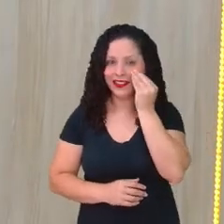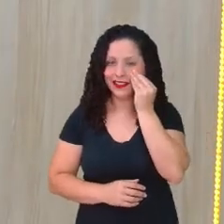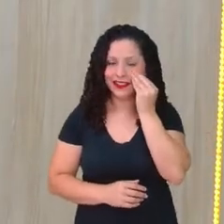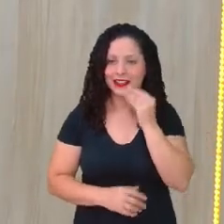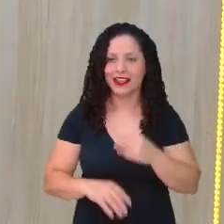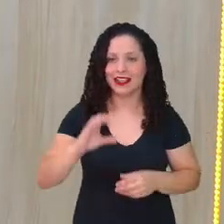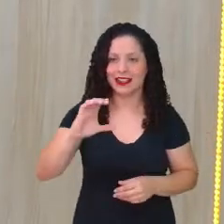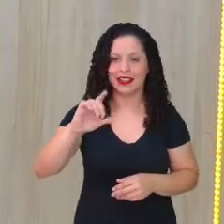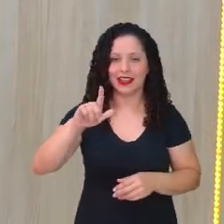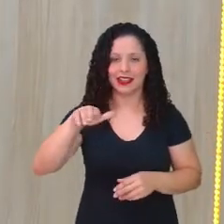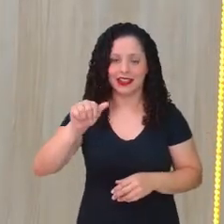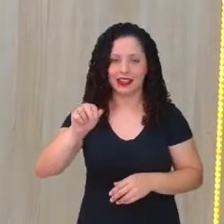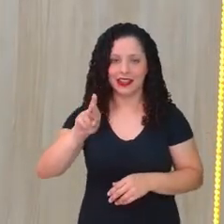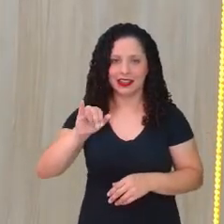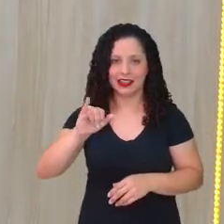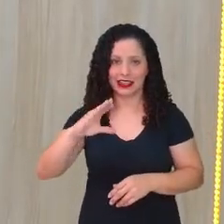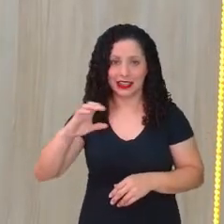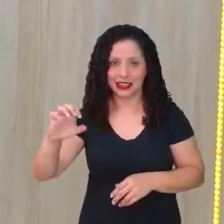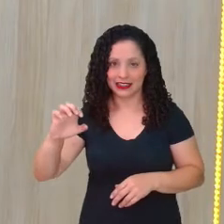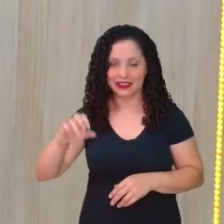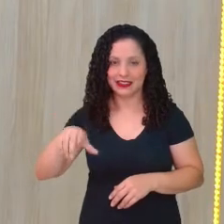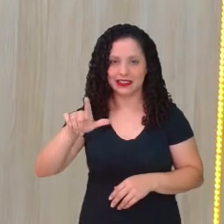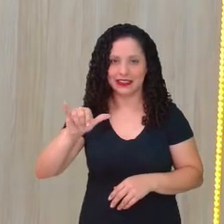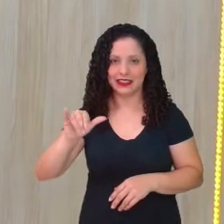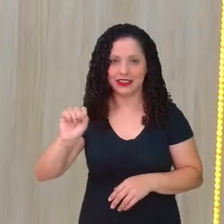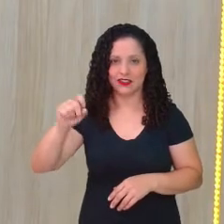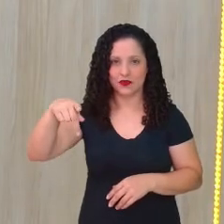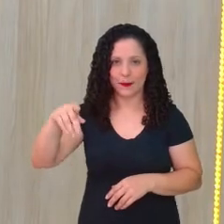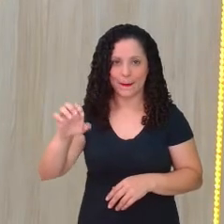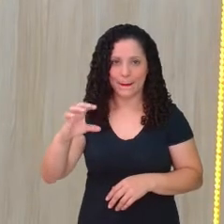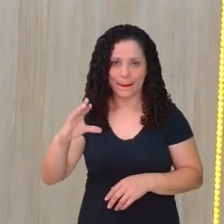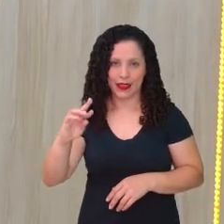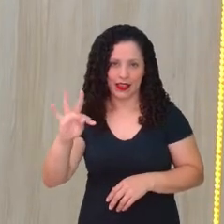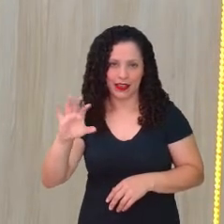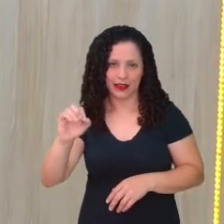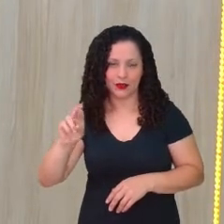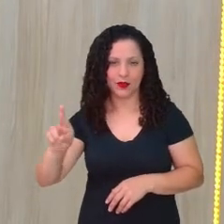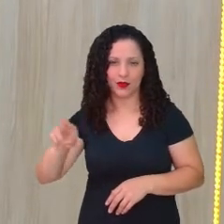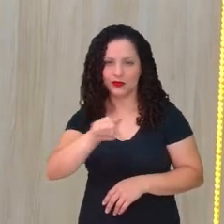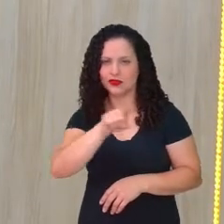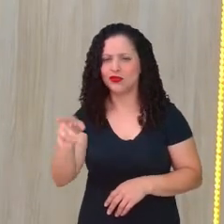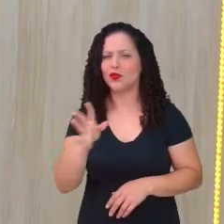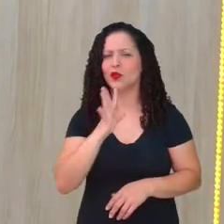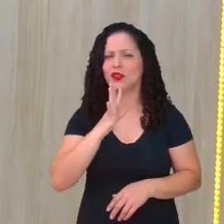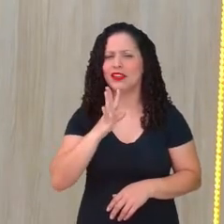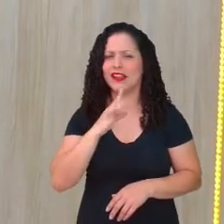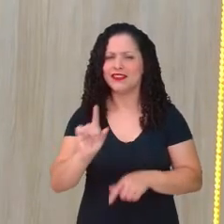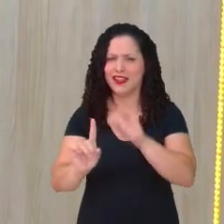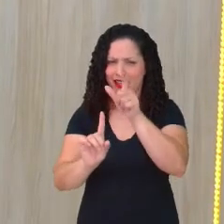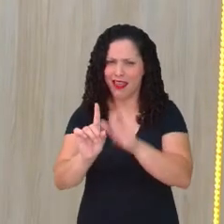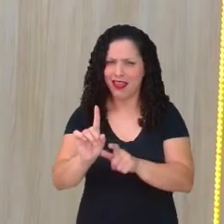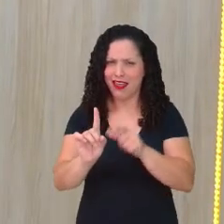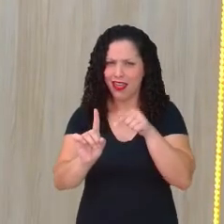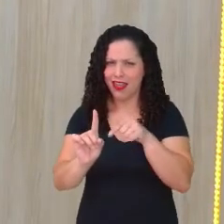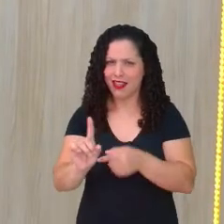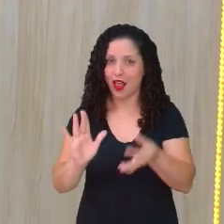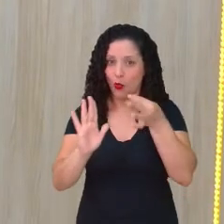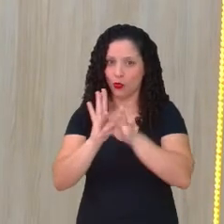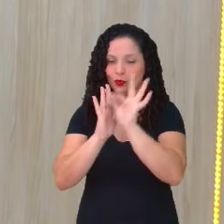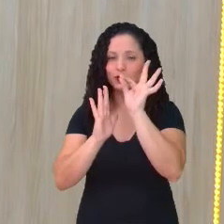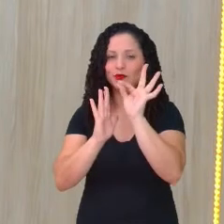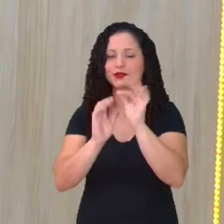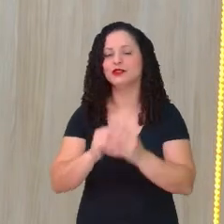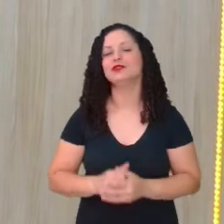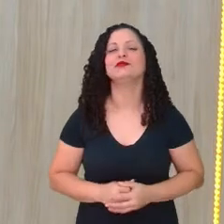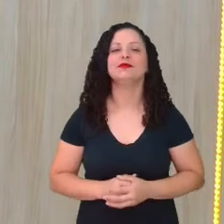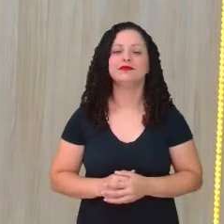Lispector. E aí, já ouviram falar sobre esta mulher? Vocês conhecem essa mulher maravilhosa.